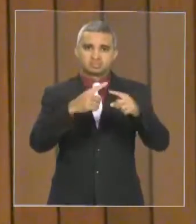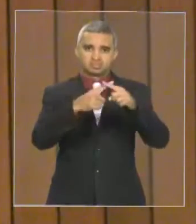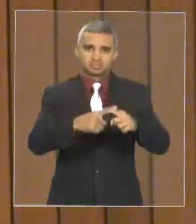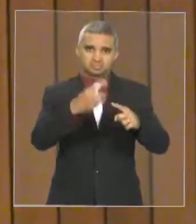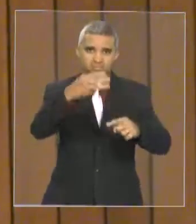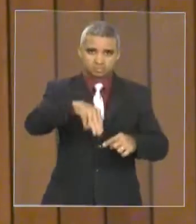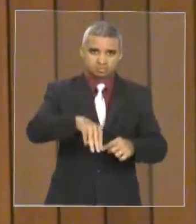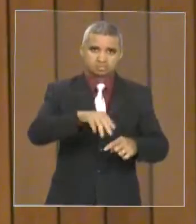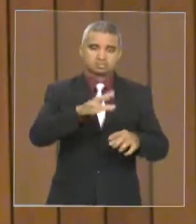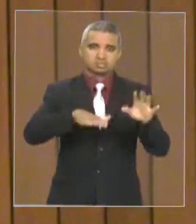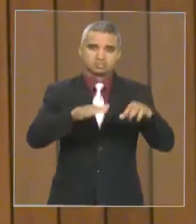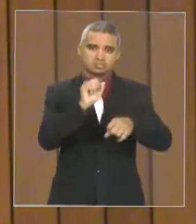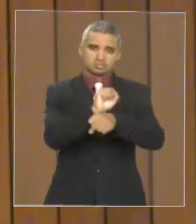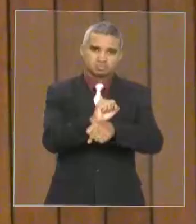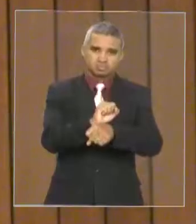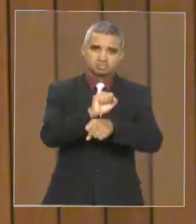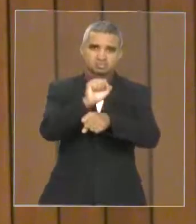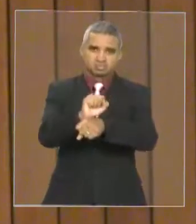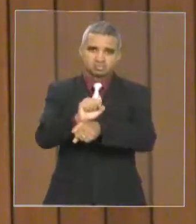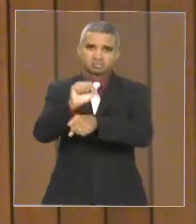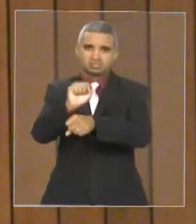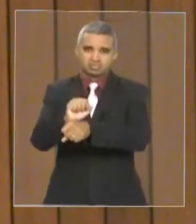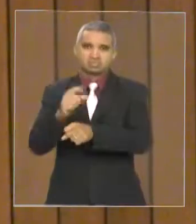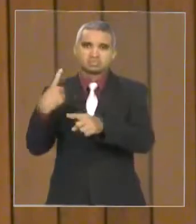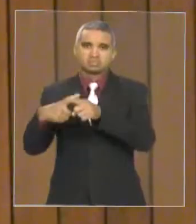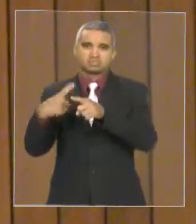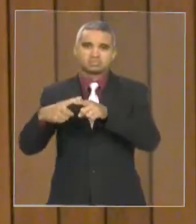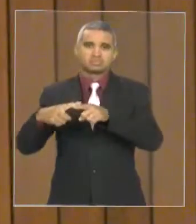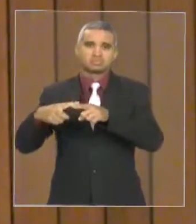decorrência de recursos judiciais dos clubes.